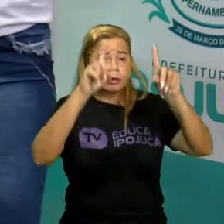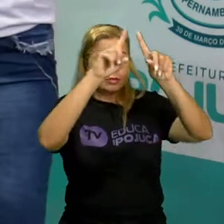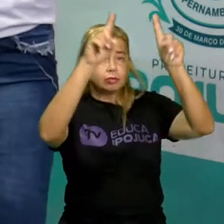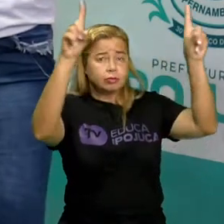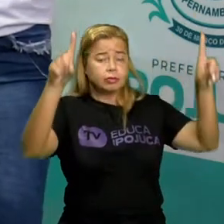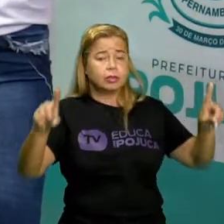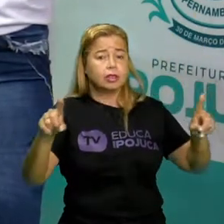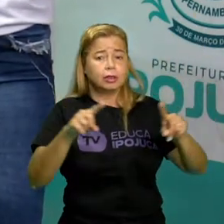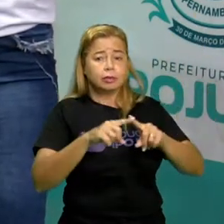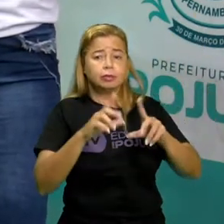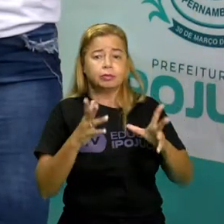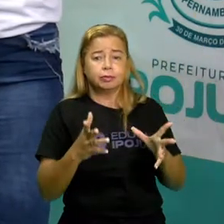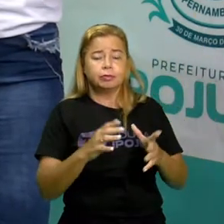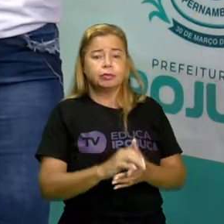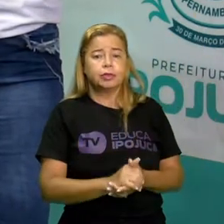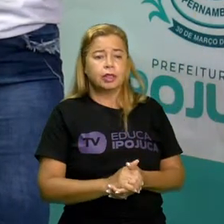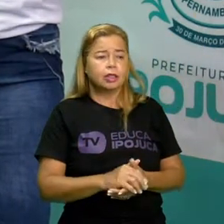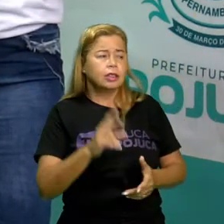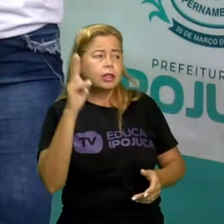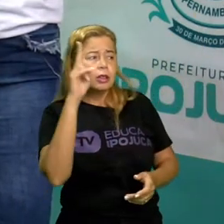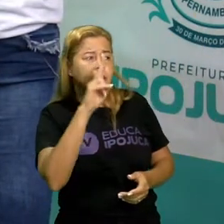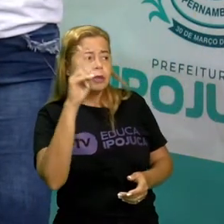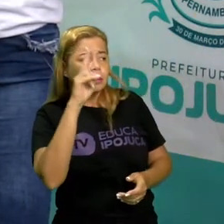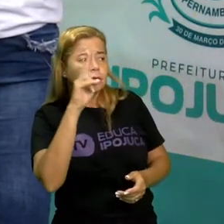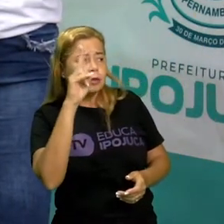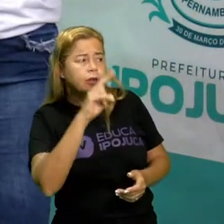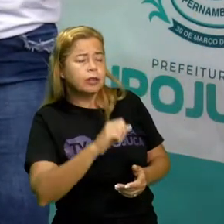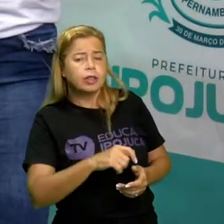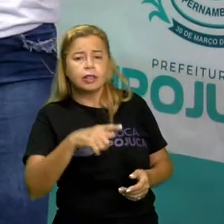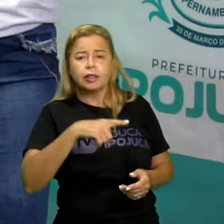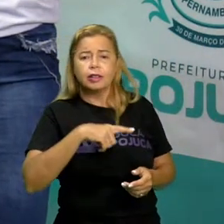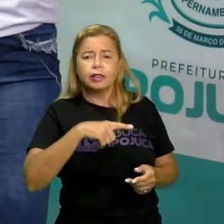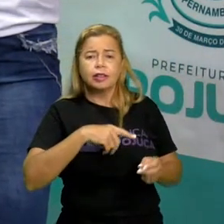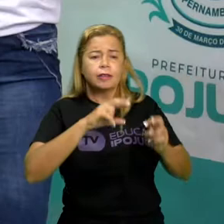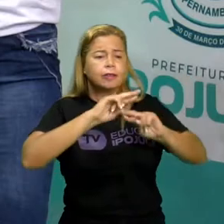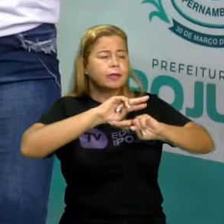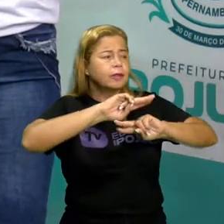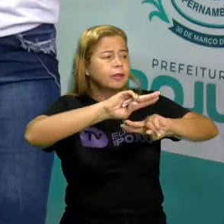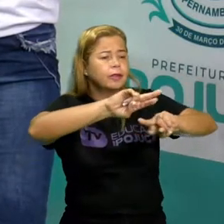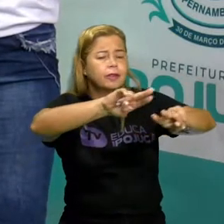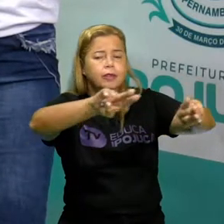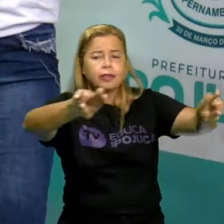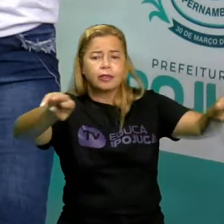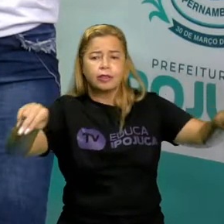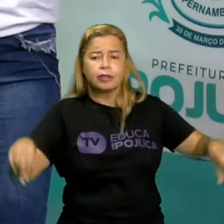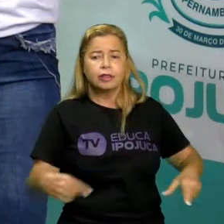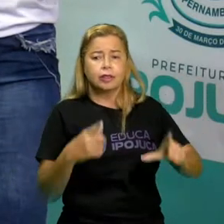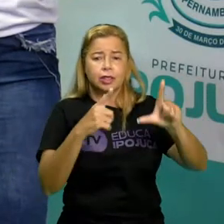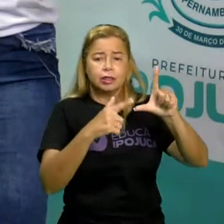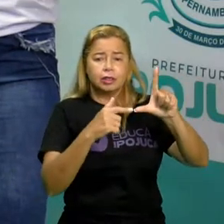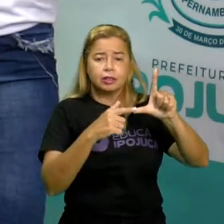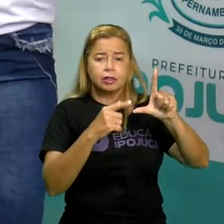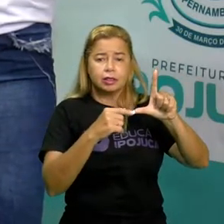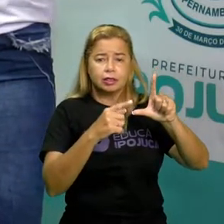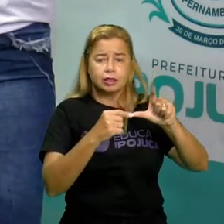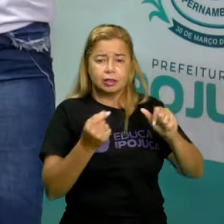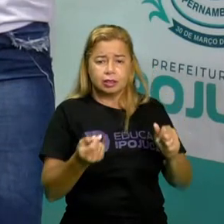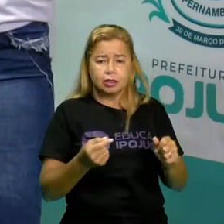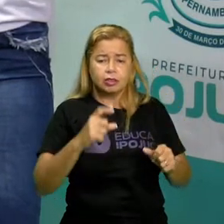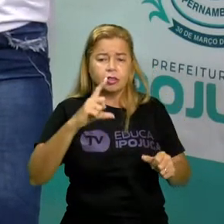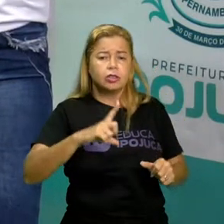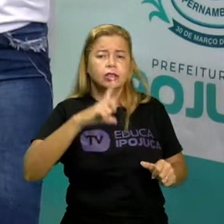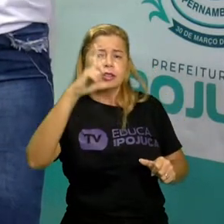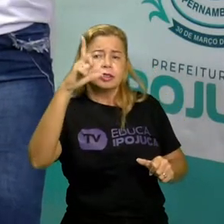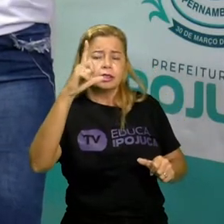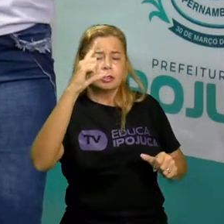na rua nós nos deparamos com várias letras Várias letras de todos os tamanhos e de todos